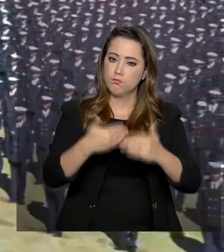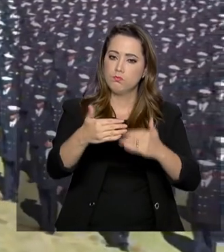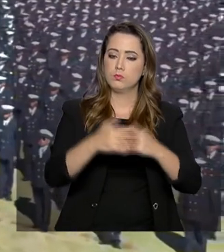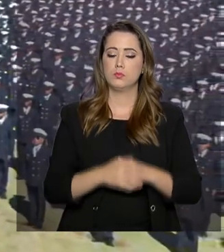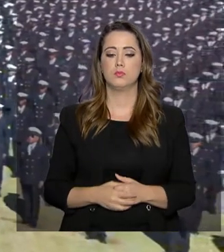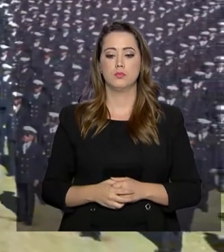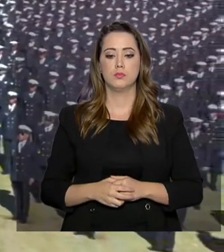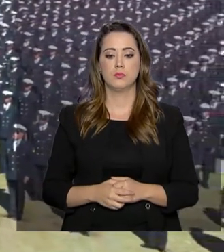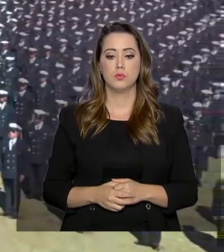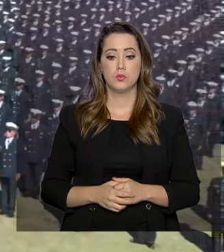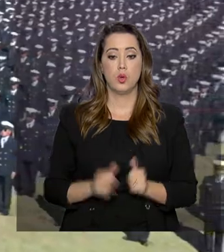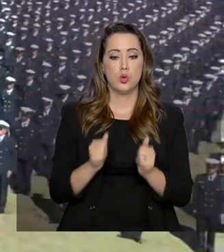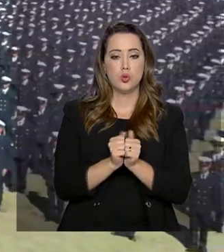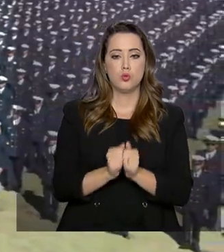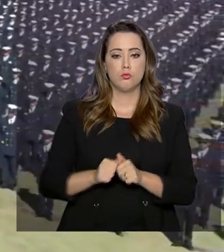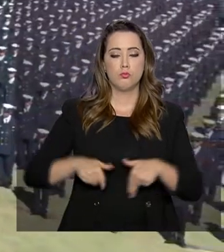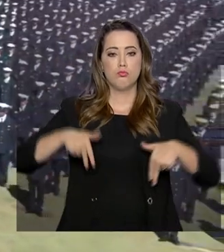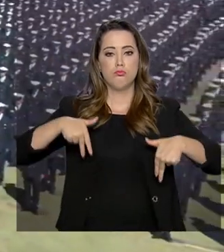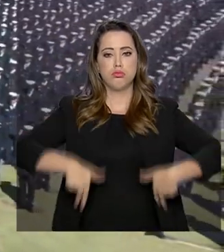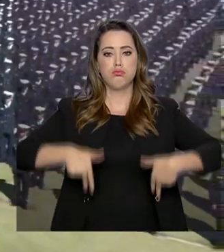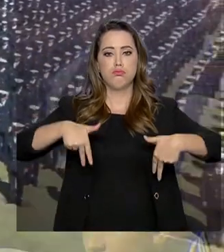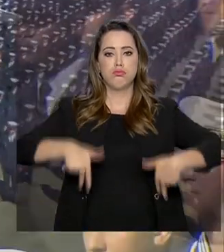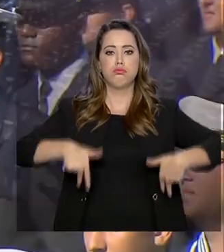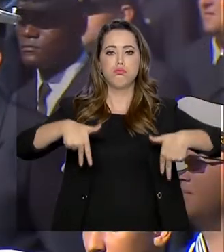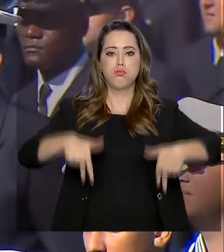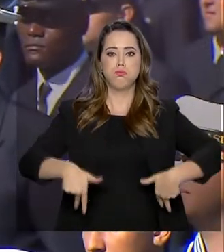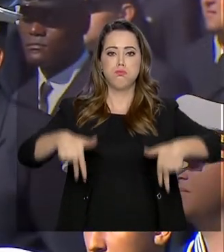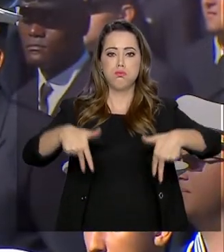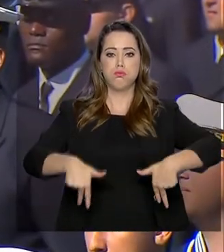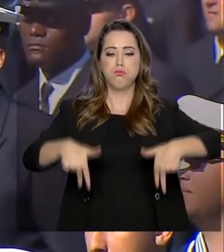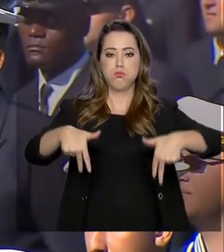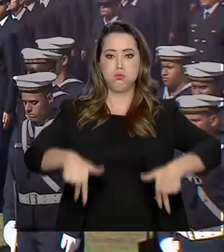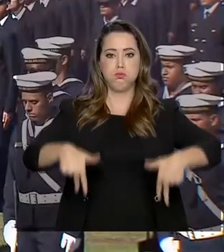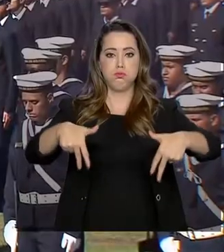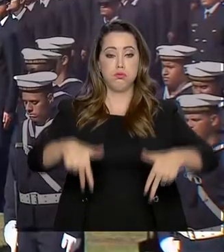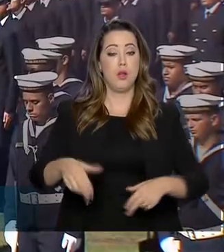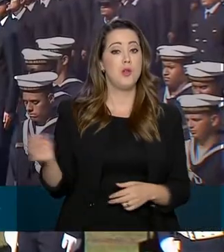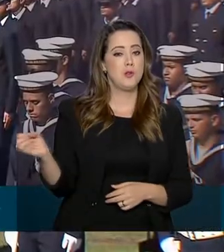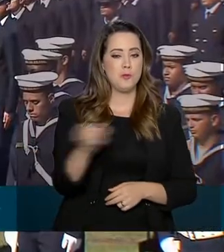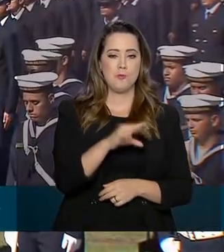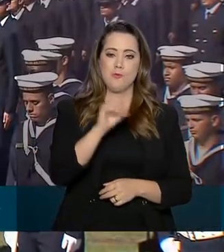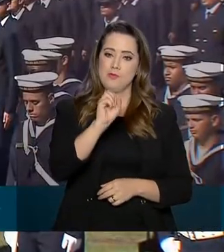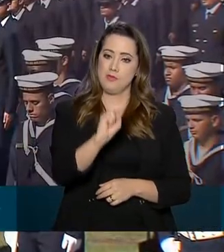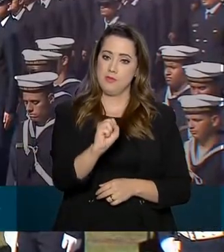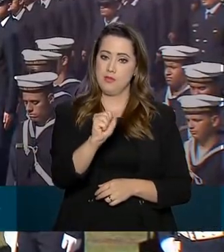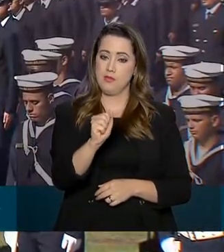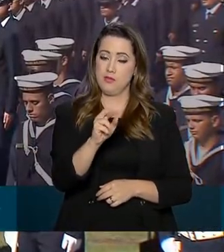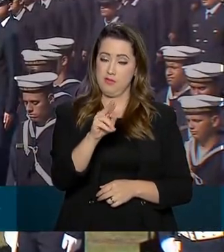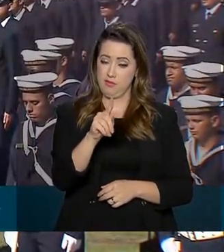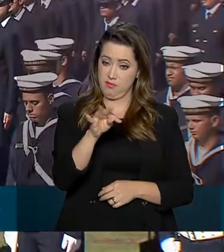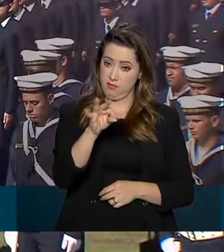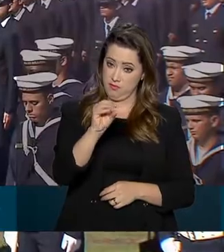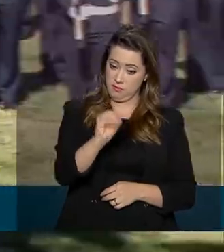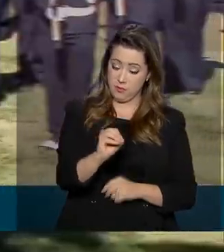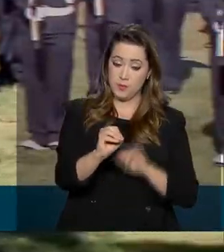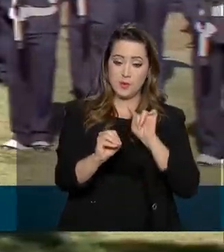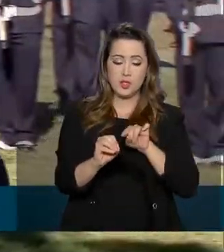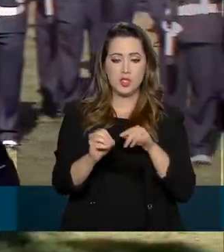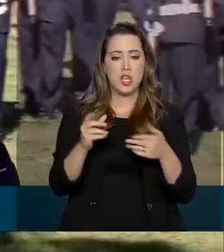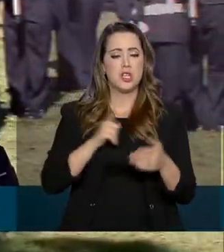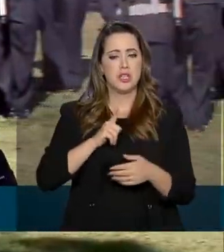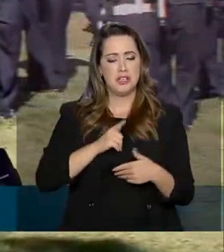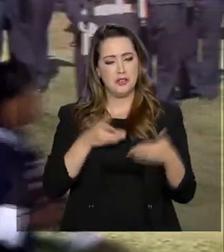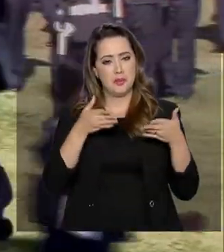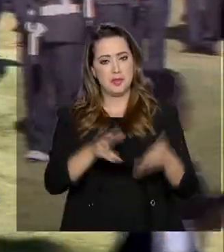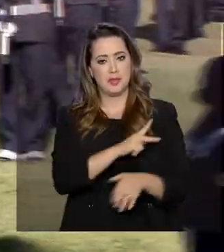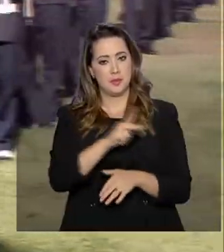Lado a lado, os novos sargentos da Marinha do Brasil. A cerimônia de formatura no Centro de Instrução Almirante Alexandrino contou